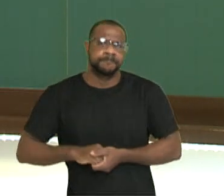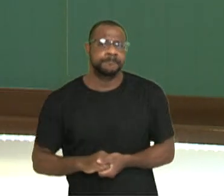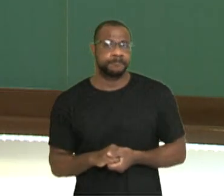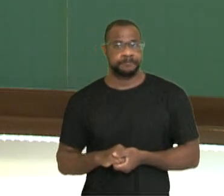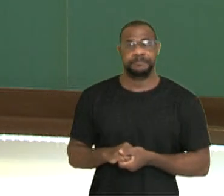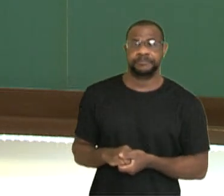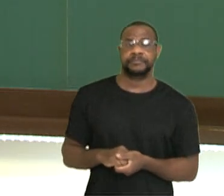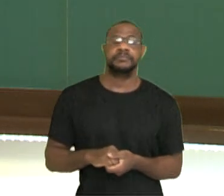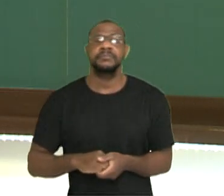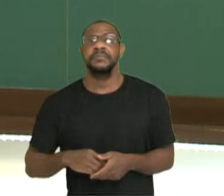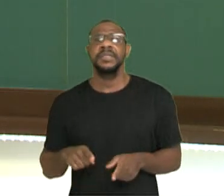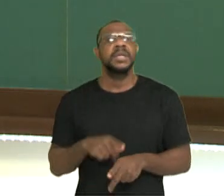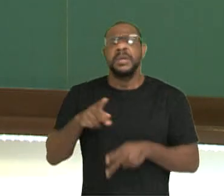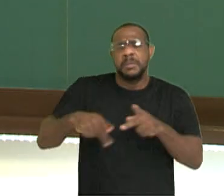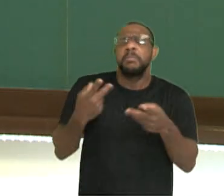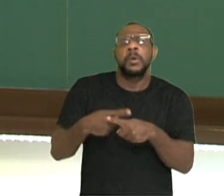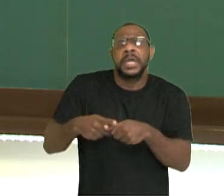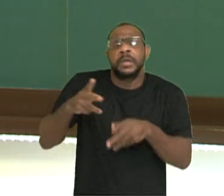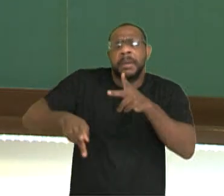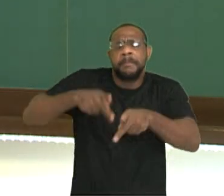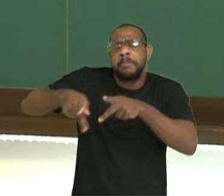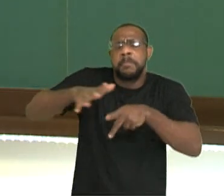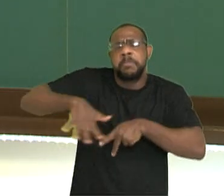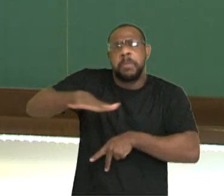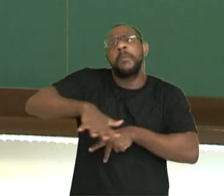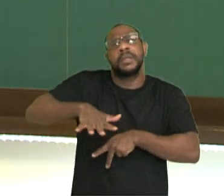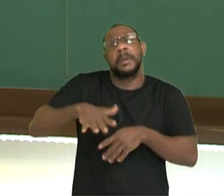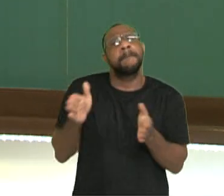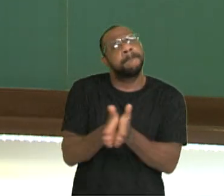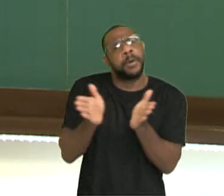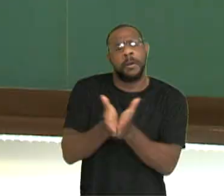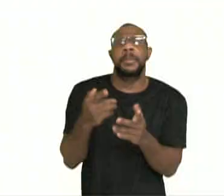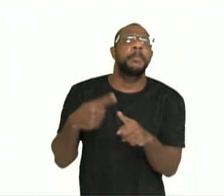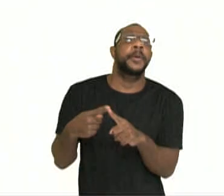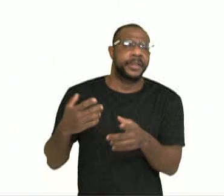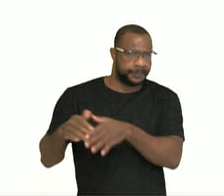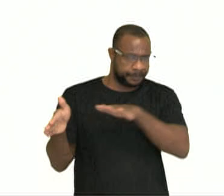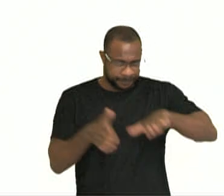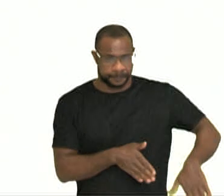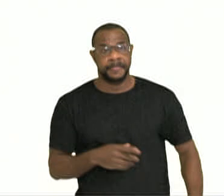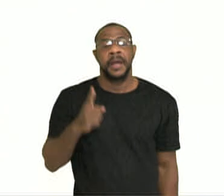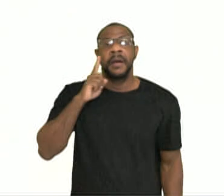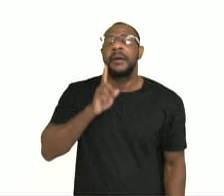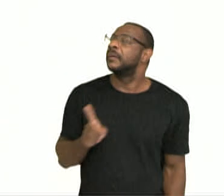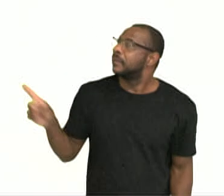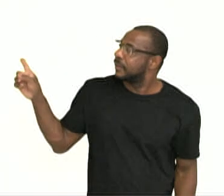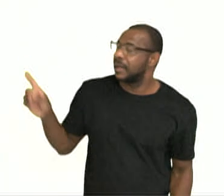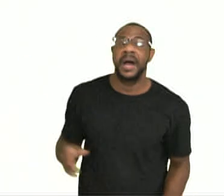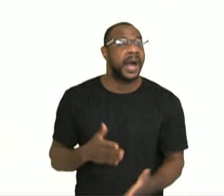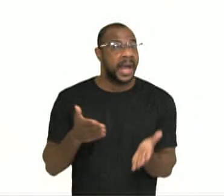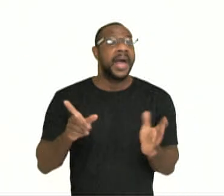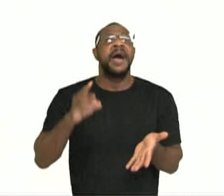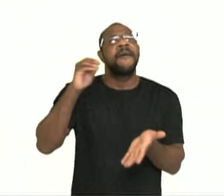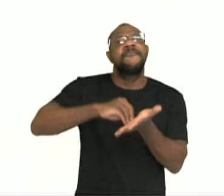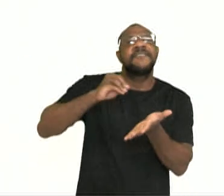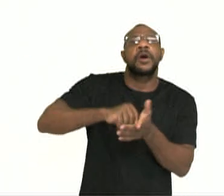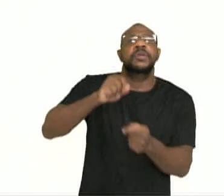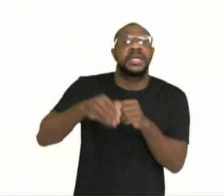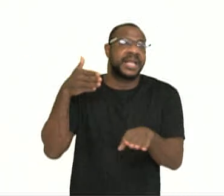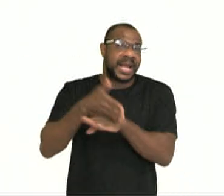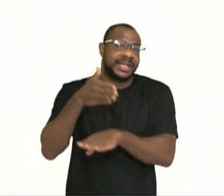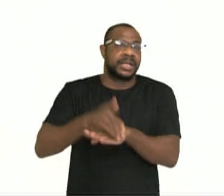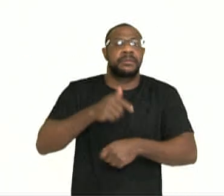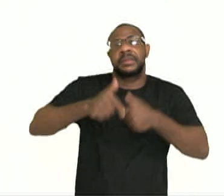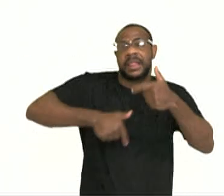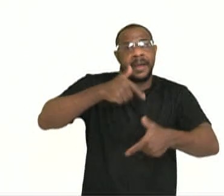de uma população ser pobre ou ser considerada pobre. Então, nós temos ali. A pobreza é definida como a falta de acesso a